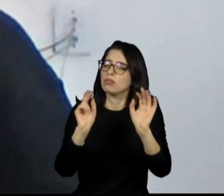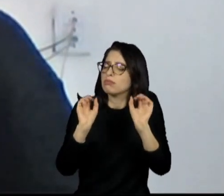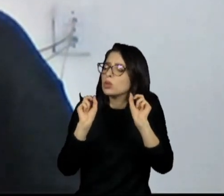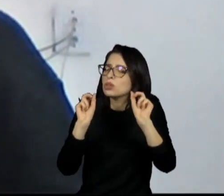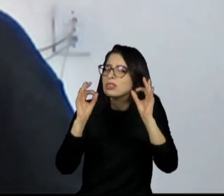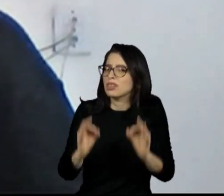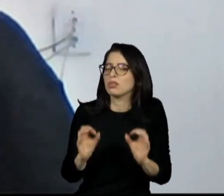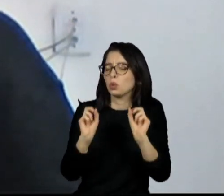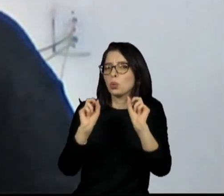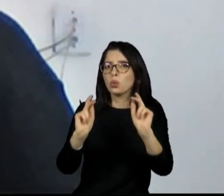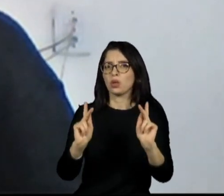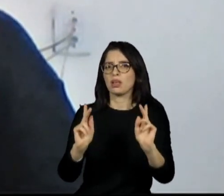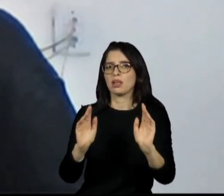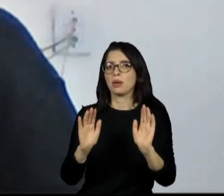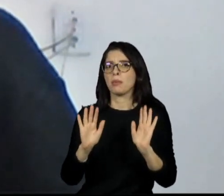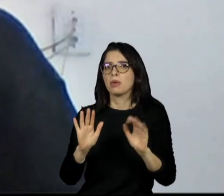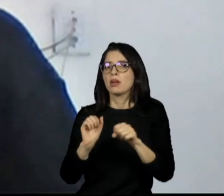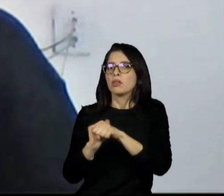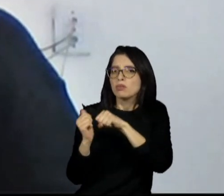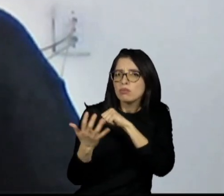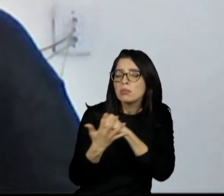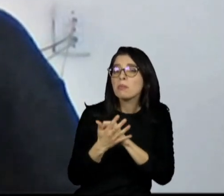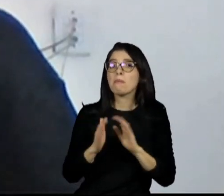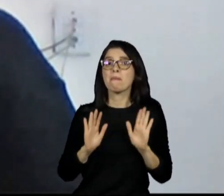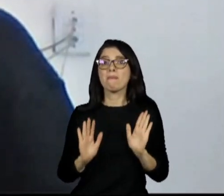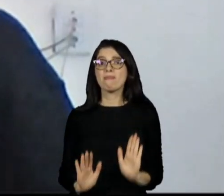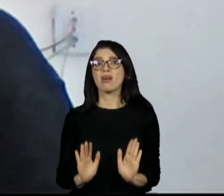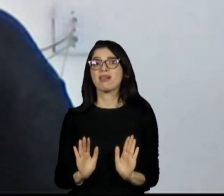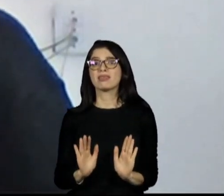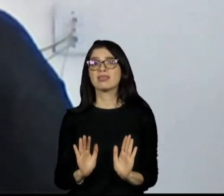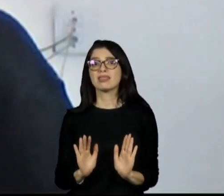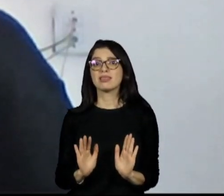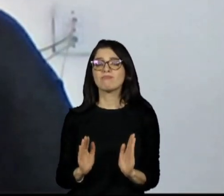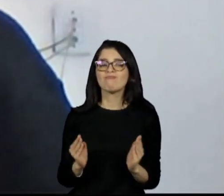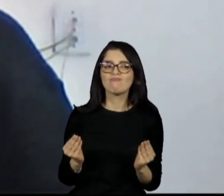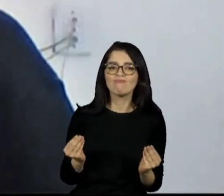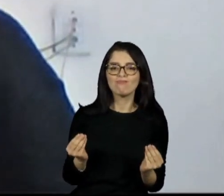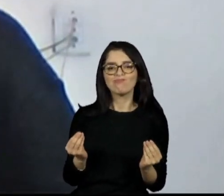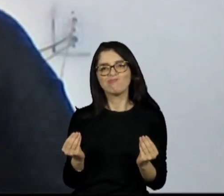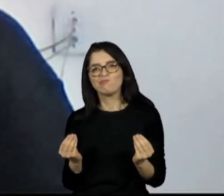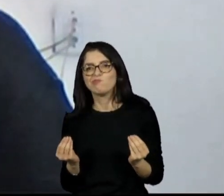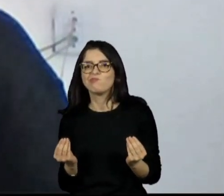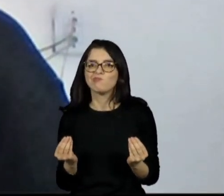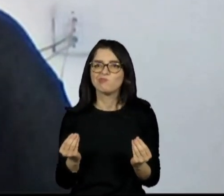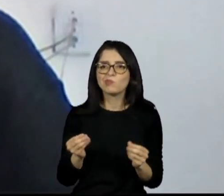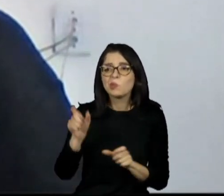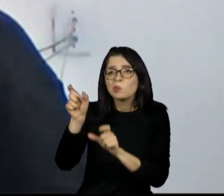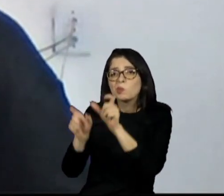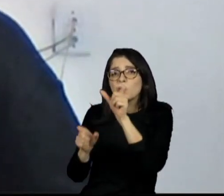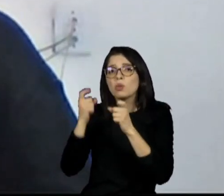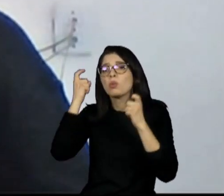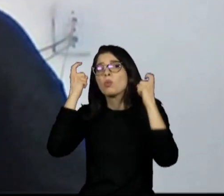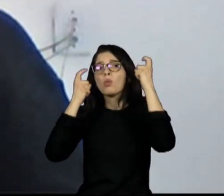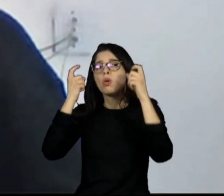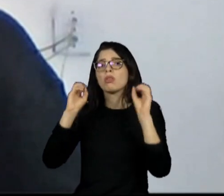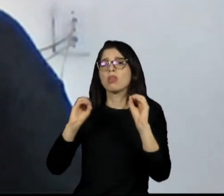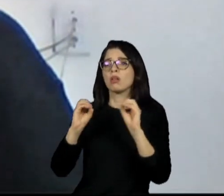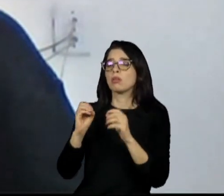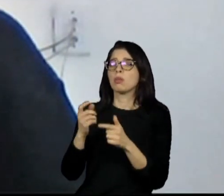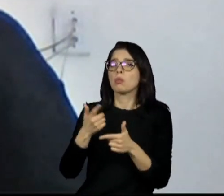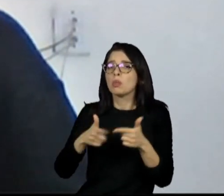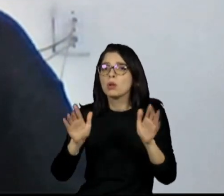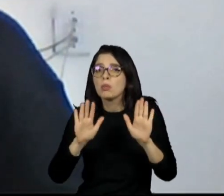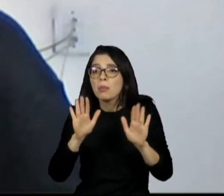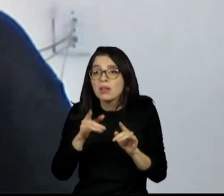pela ótica da pessoa, está correto, né? Mas, ao mesmo tempo, você também tem pessoas que não estão preocupadas com isso. Esses dias, das